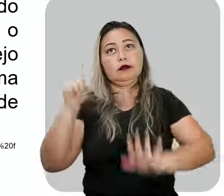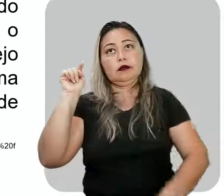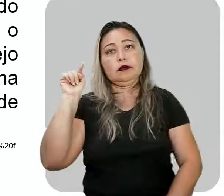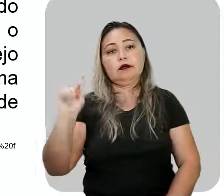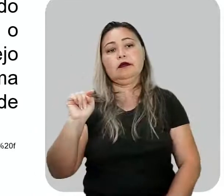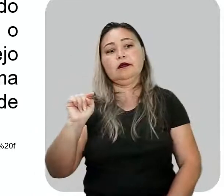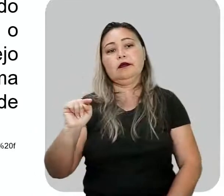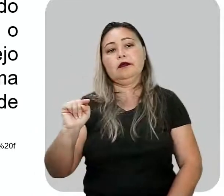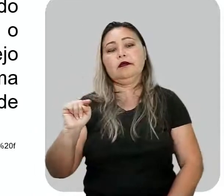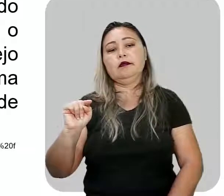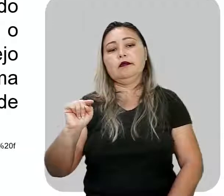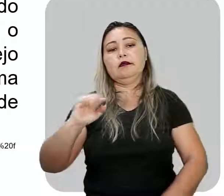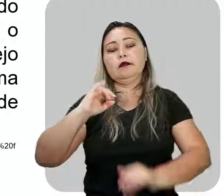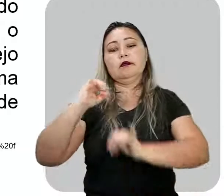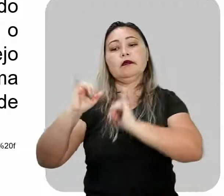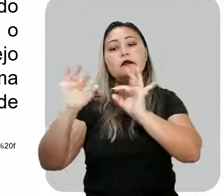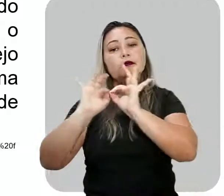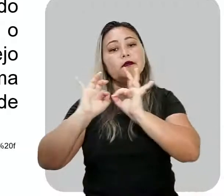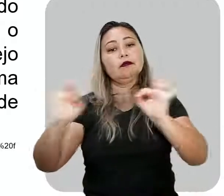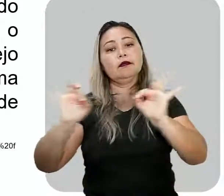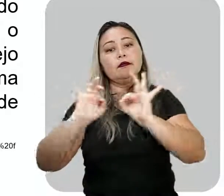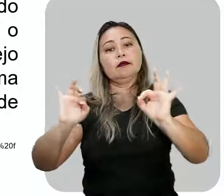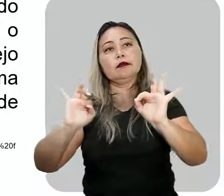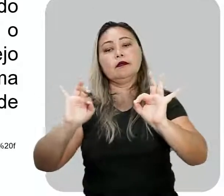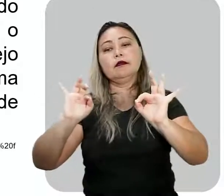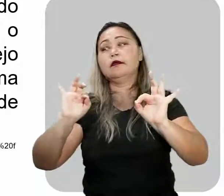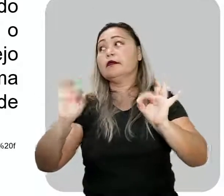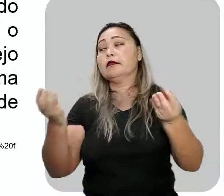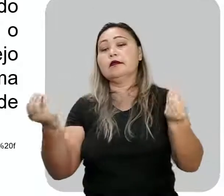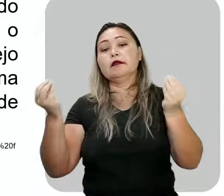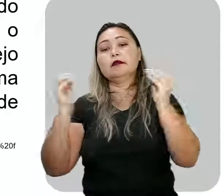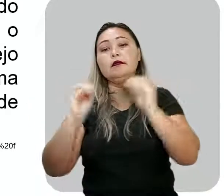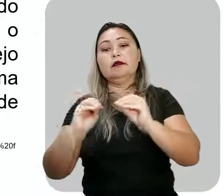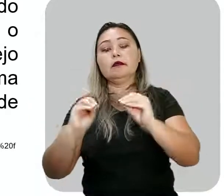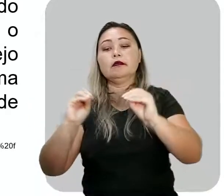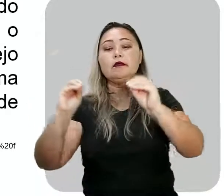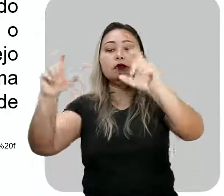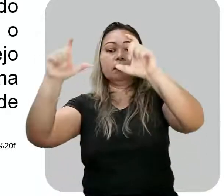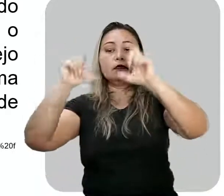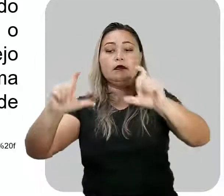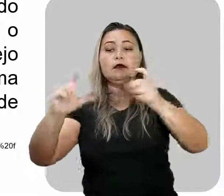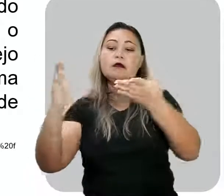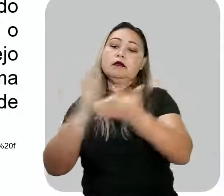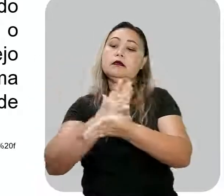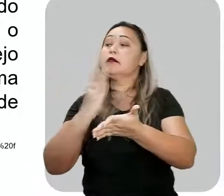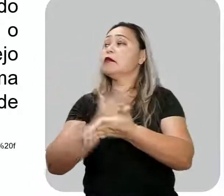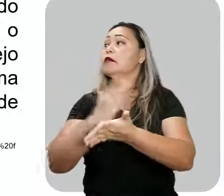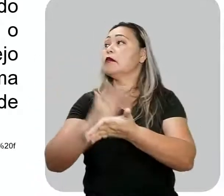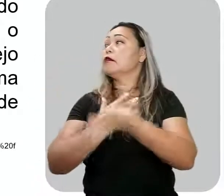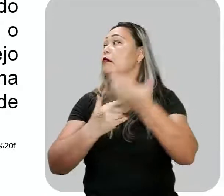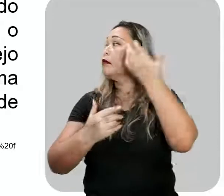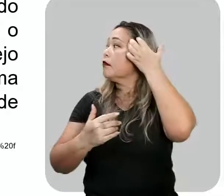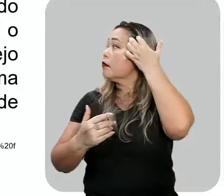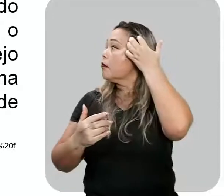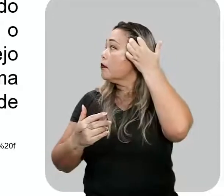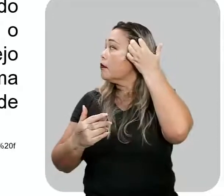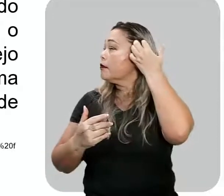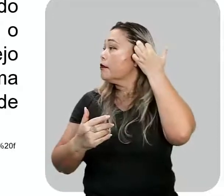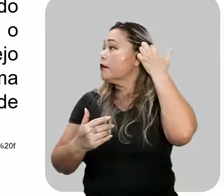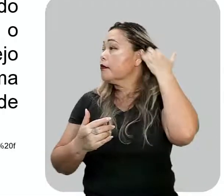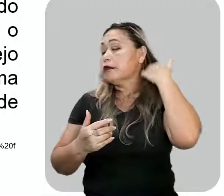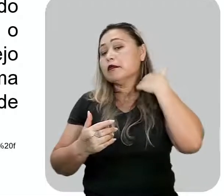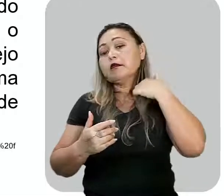expressada na frase que constitui o primeiro trecho da obra.